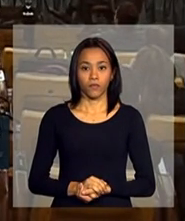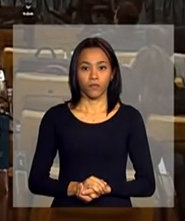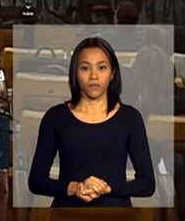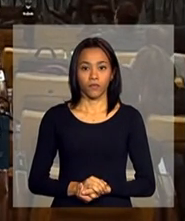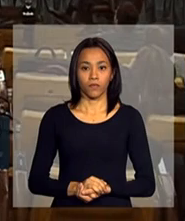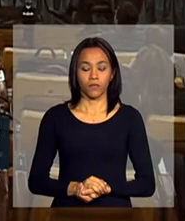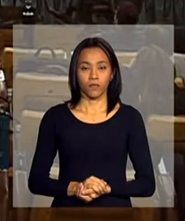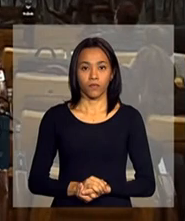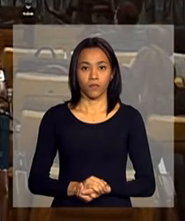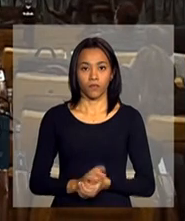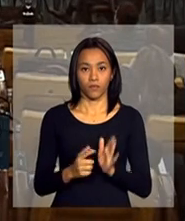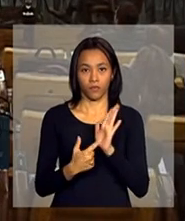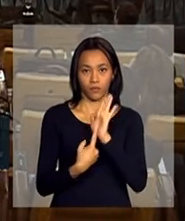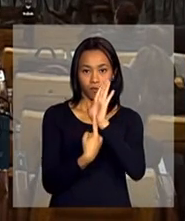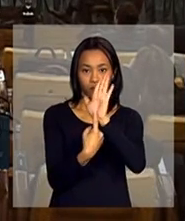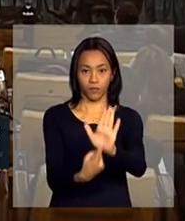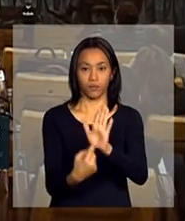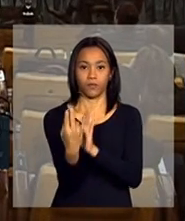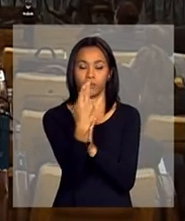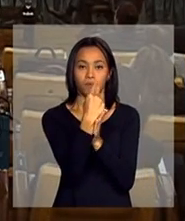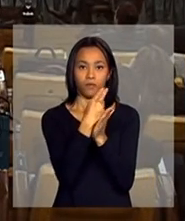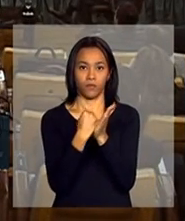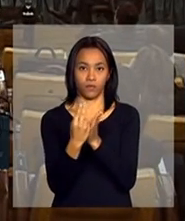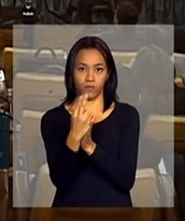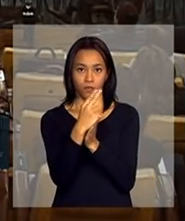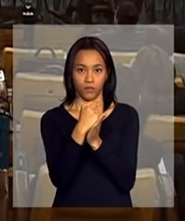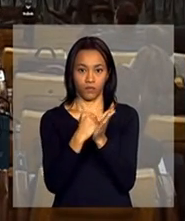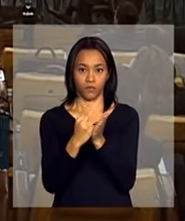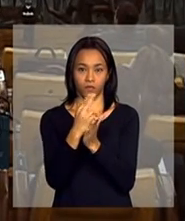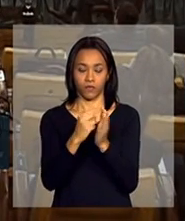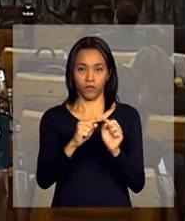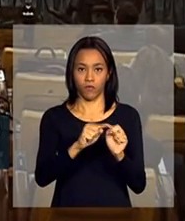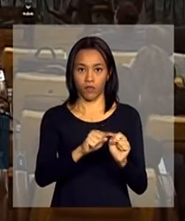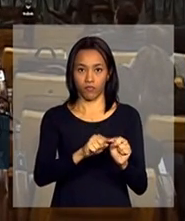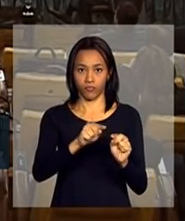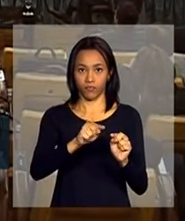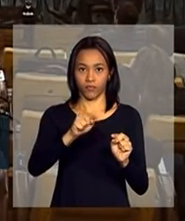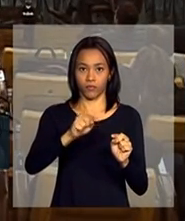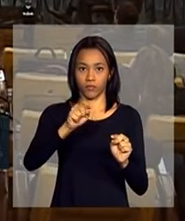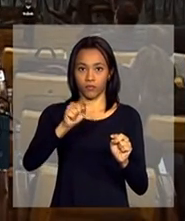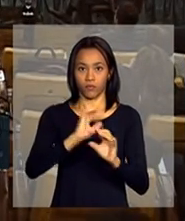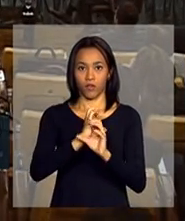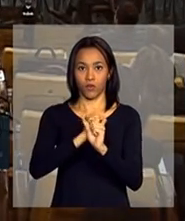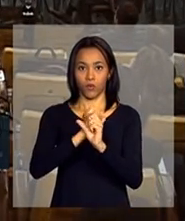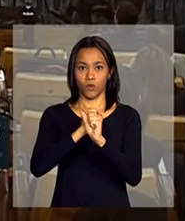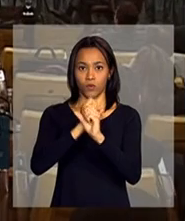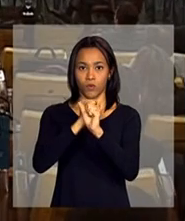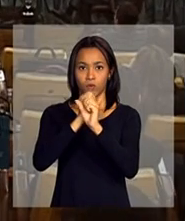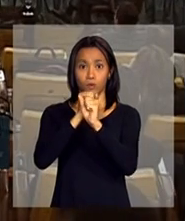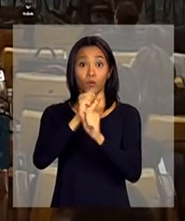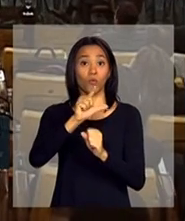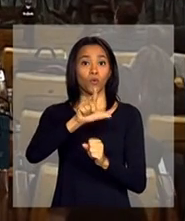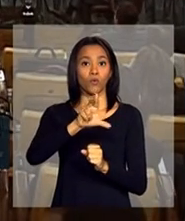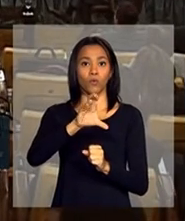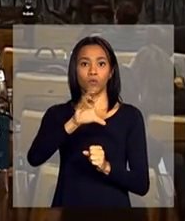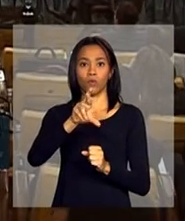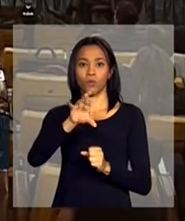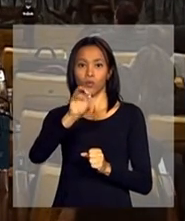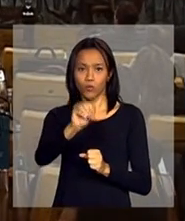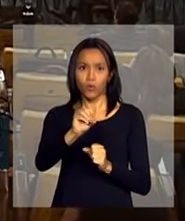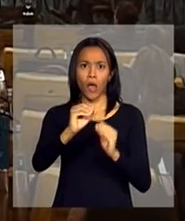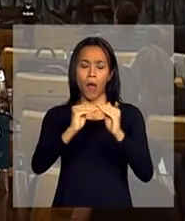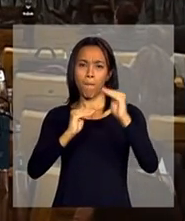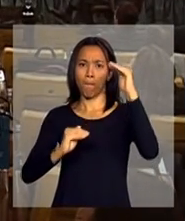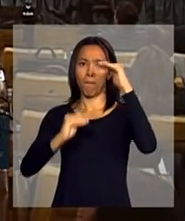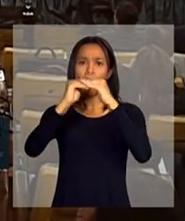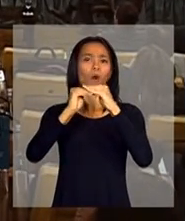Então, como esse gráfico mostra, são os anos sucessivos. A coisa vai subindo, vai acumulando ganhos de lucro até que o mais alto